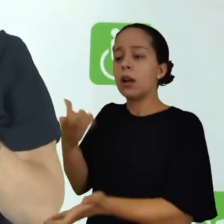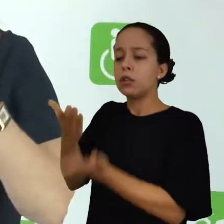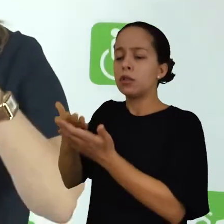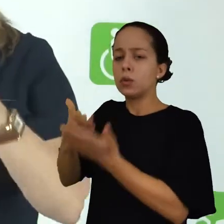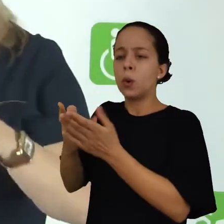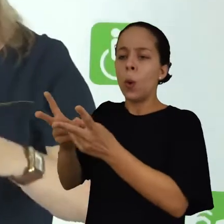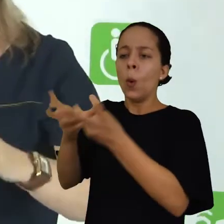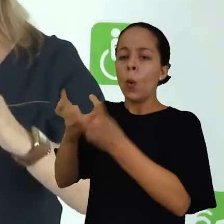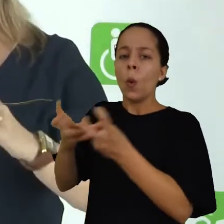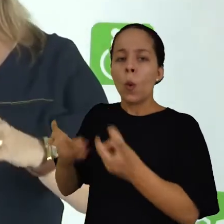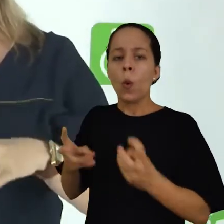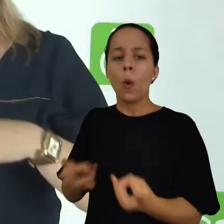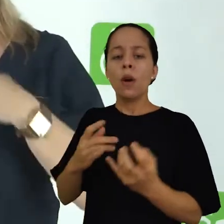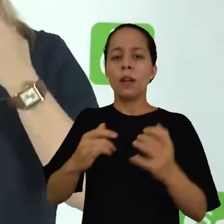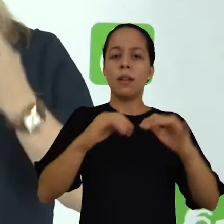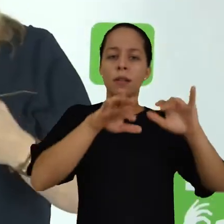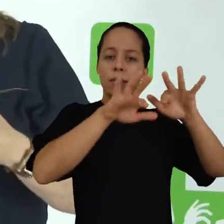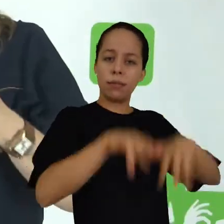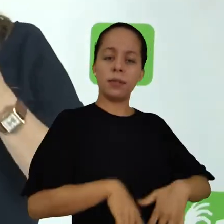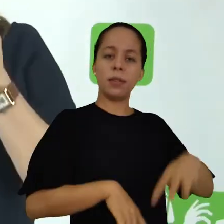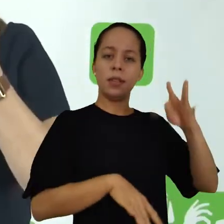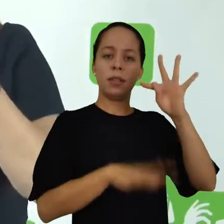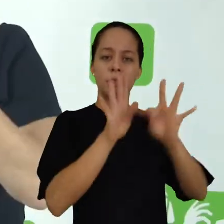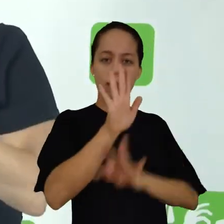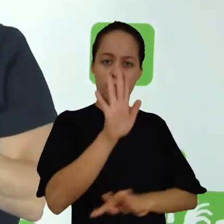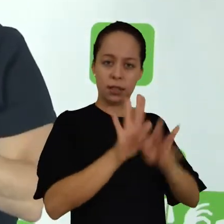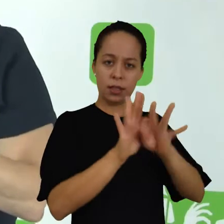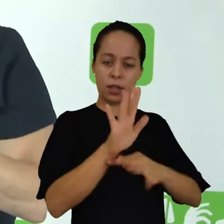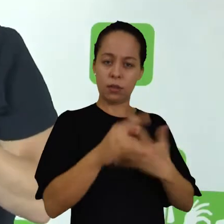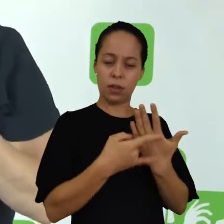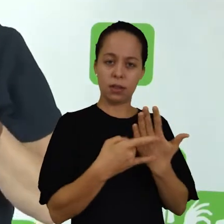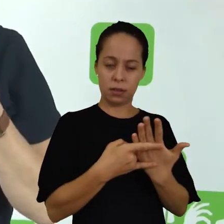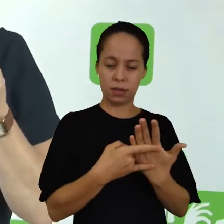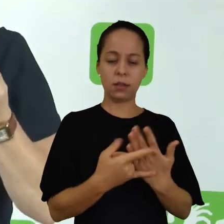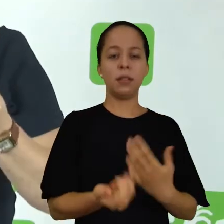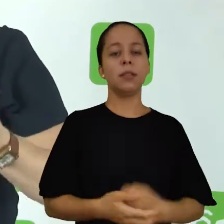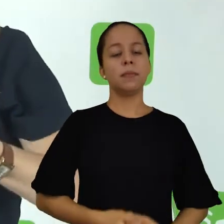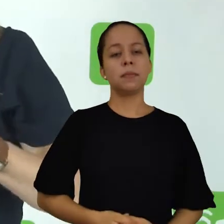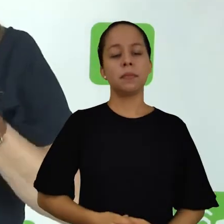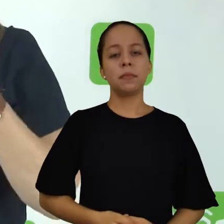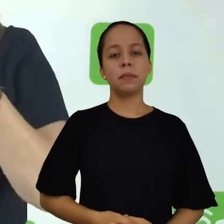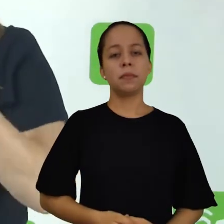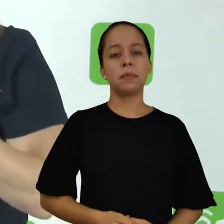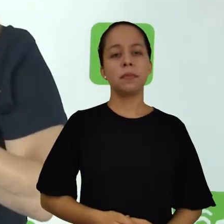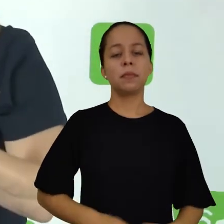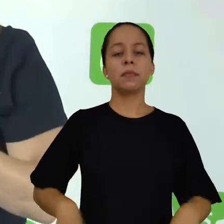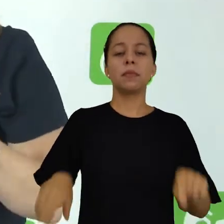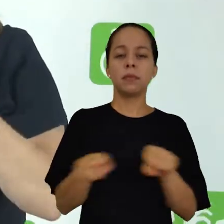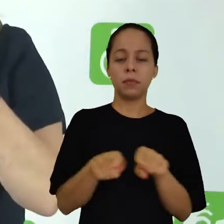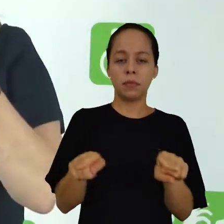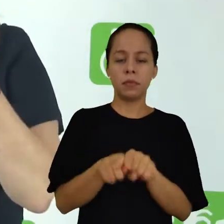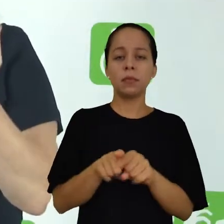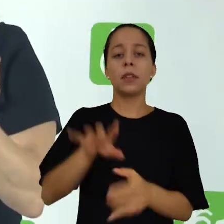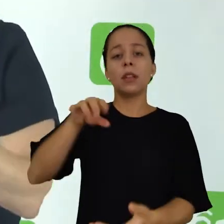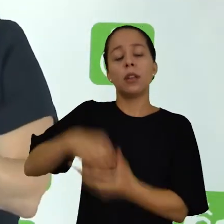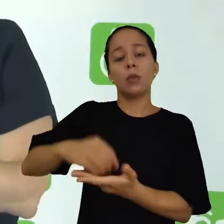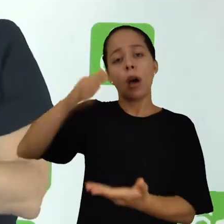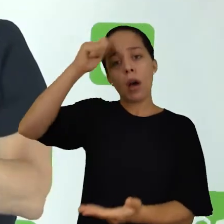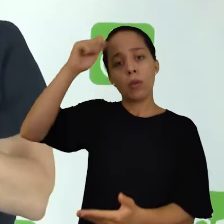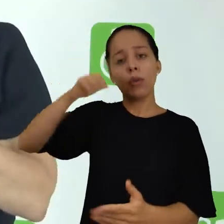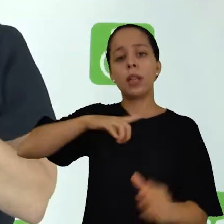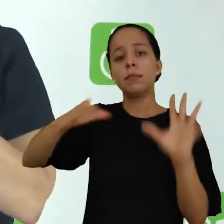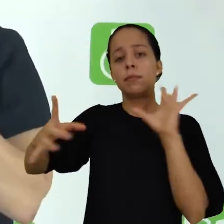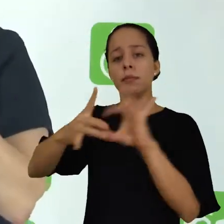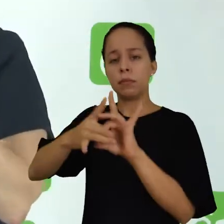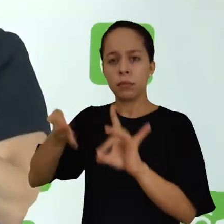sobre o qual você vai estar elaborando esta resenha, credenciais o autor, nacionalidade, por